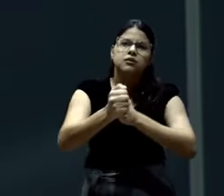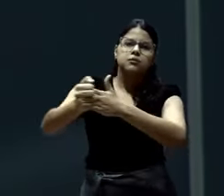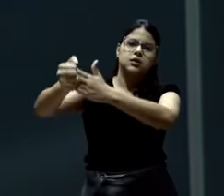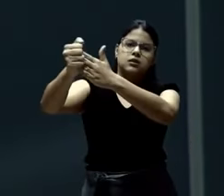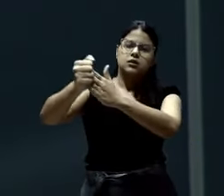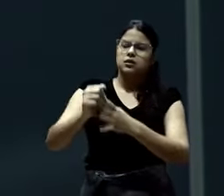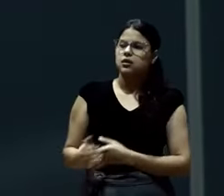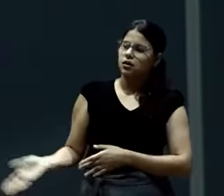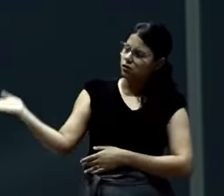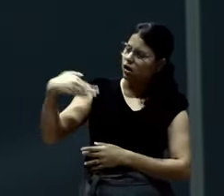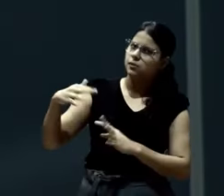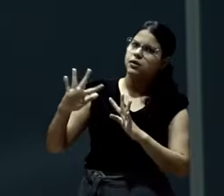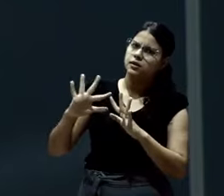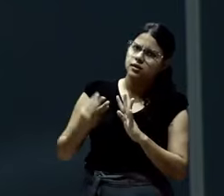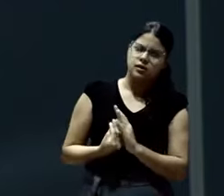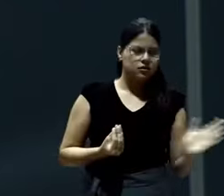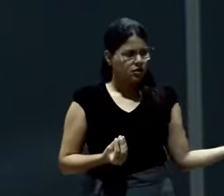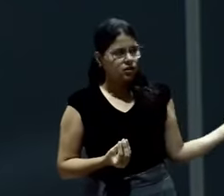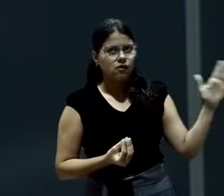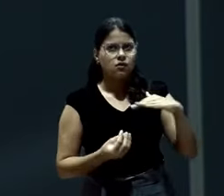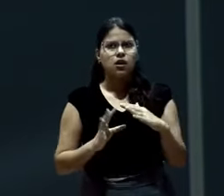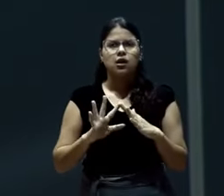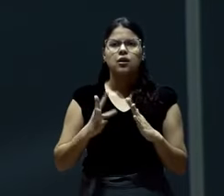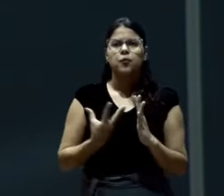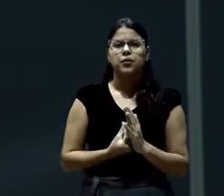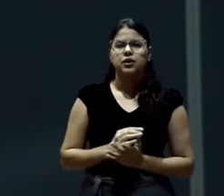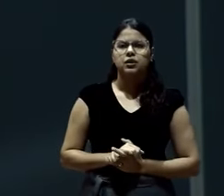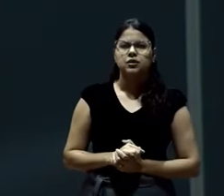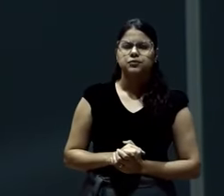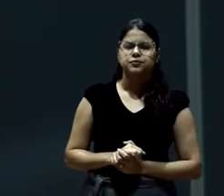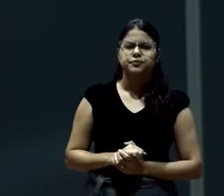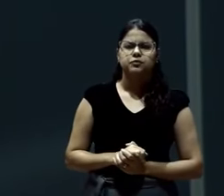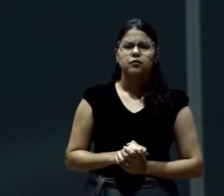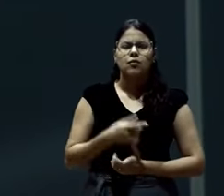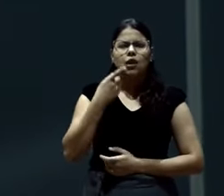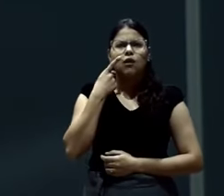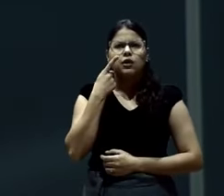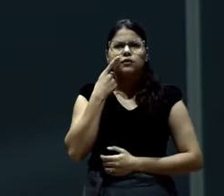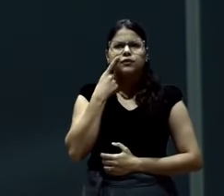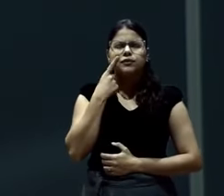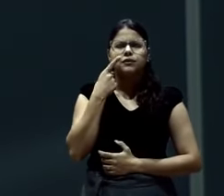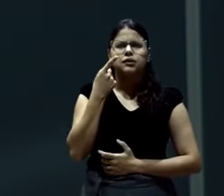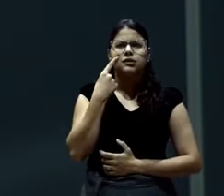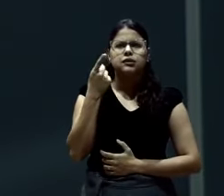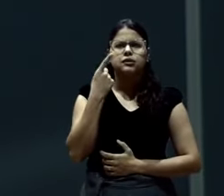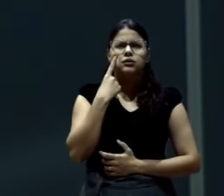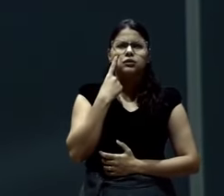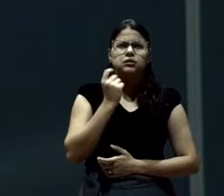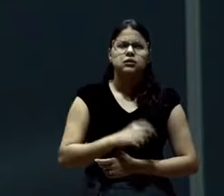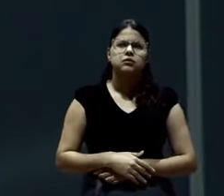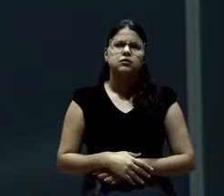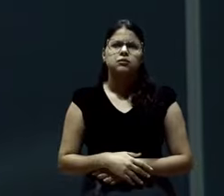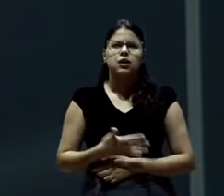a família para a igreja. Quando você olha e analisa, você vê que 30